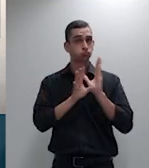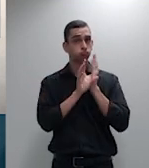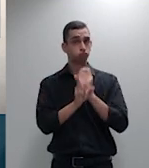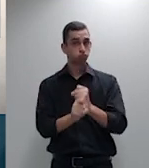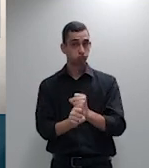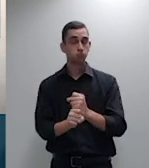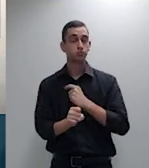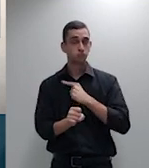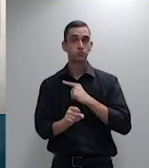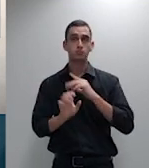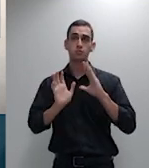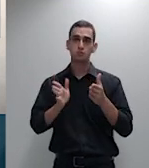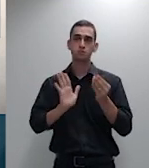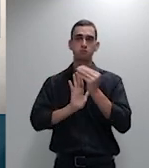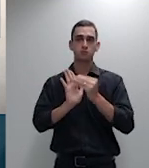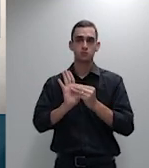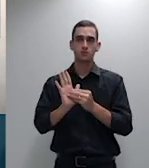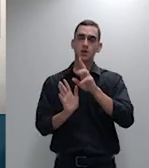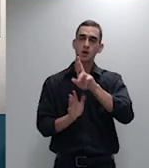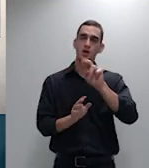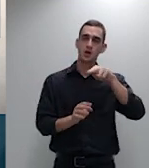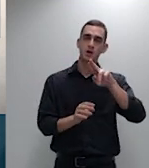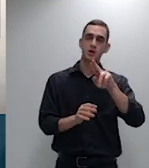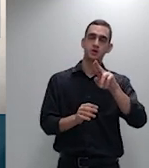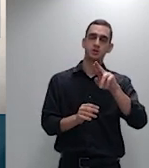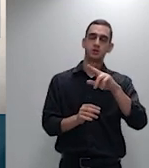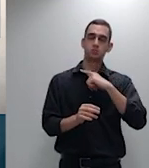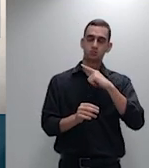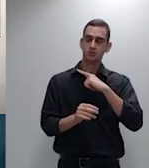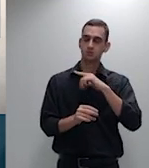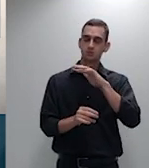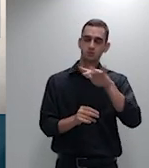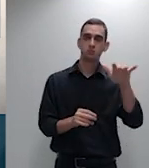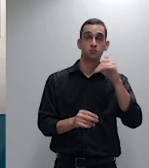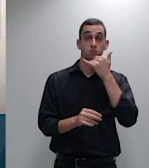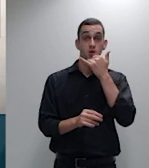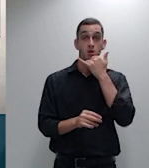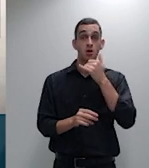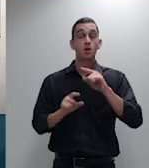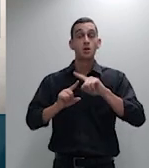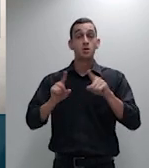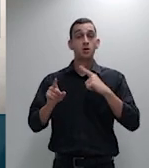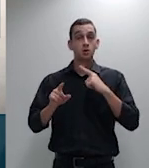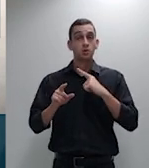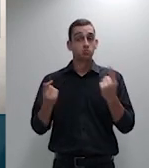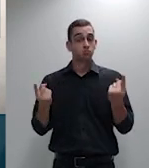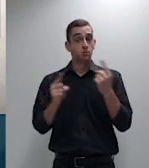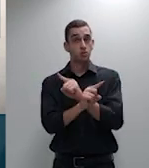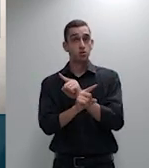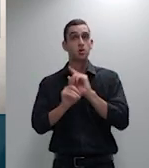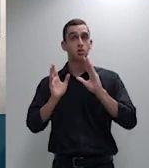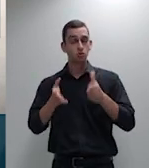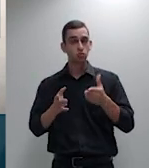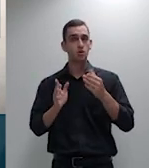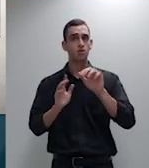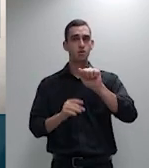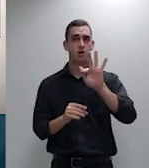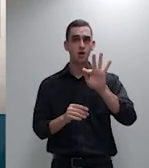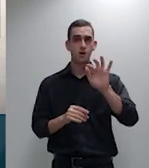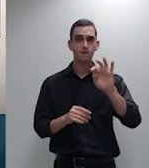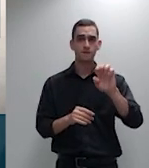uma vez que essa controvérsia se encontra abrangida pela afetação por ser um desdobramento da questão da